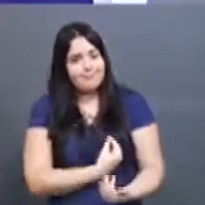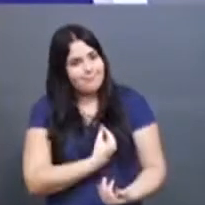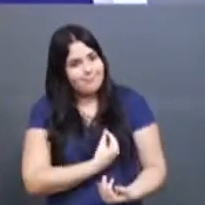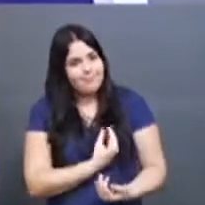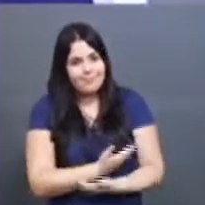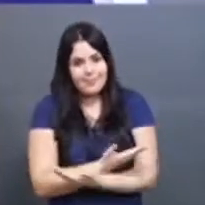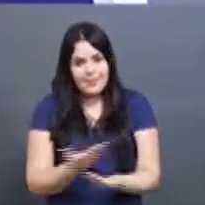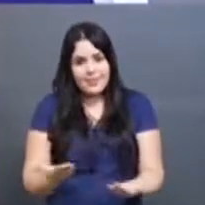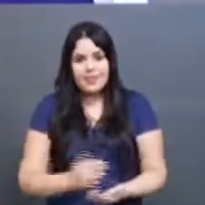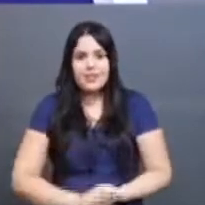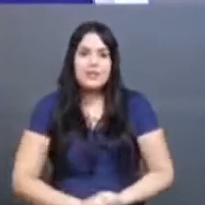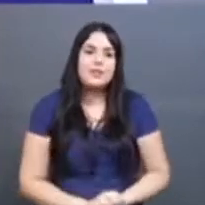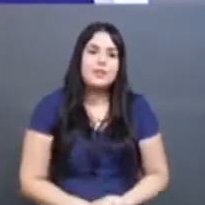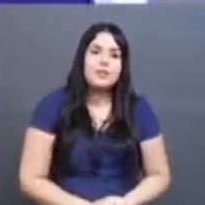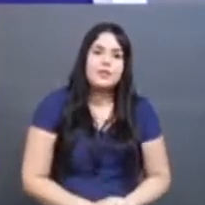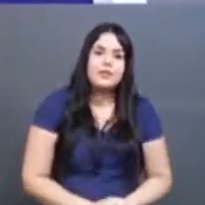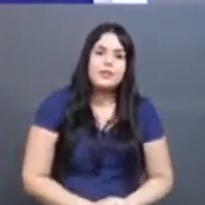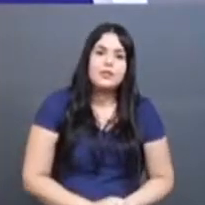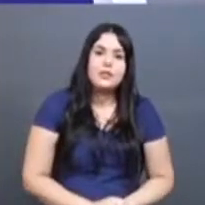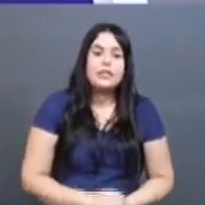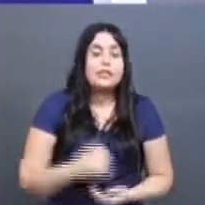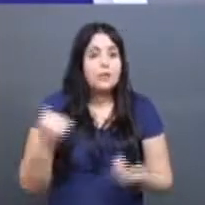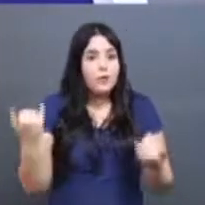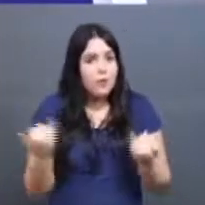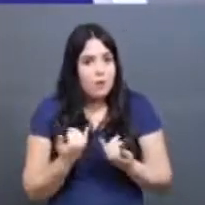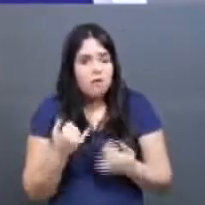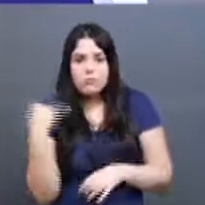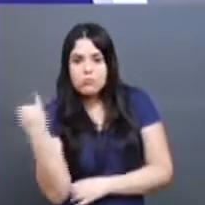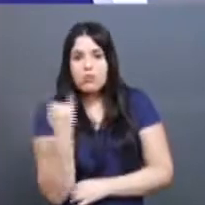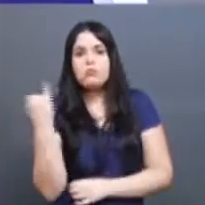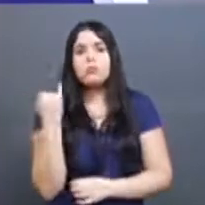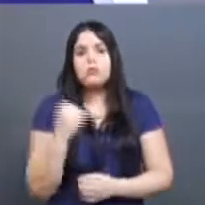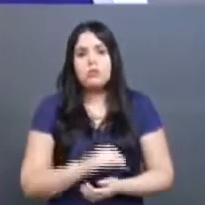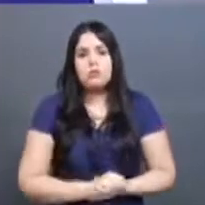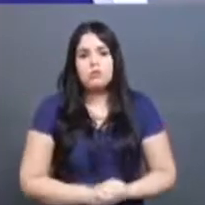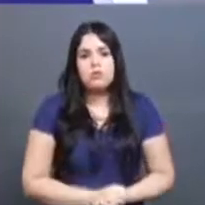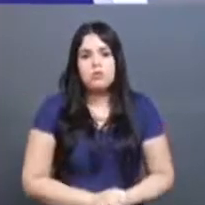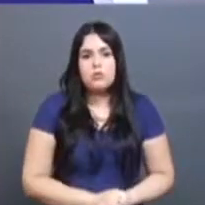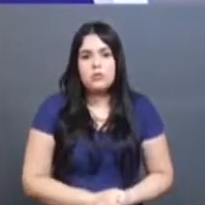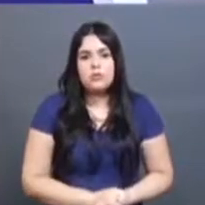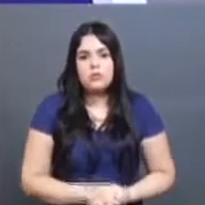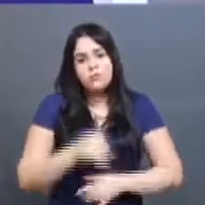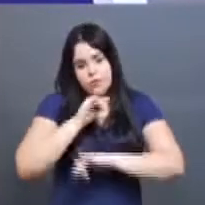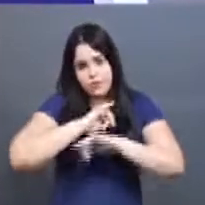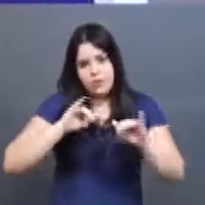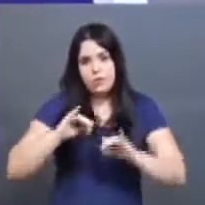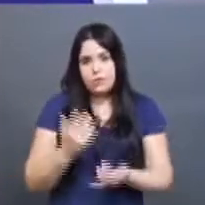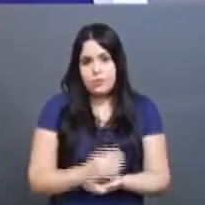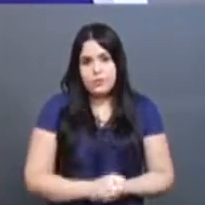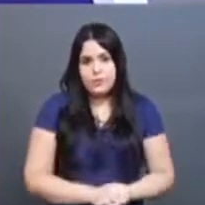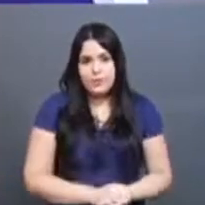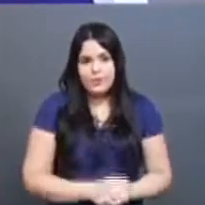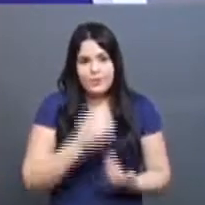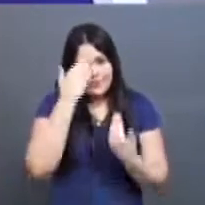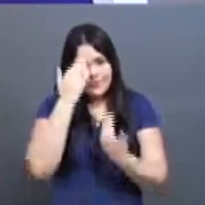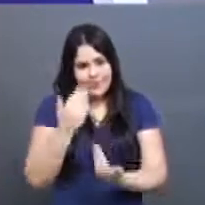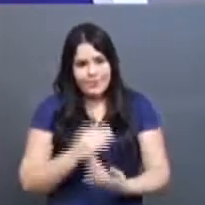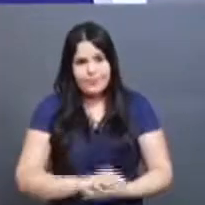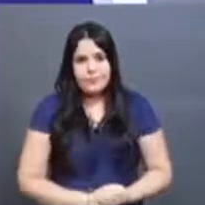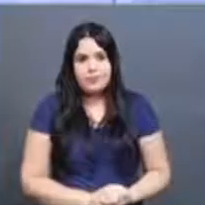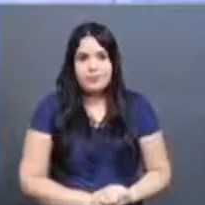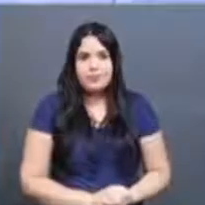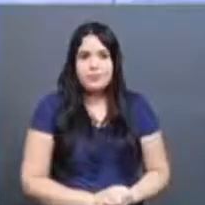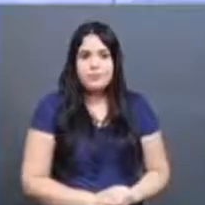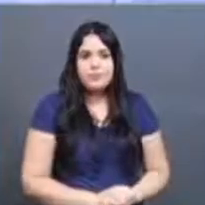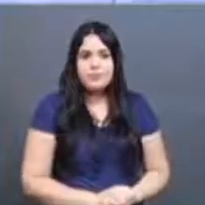de vocês, pelas valiosas informações que vocês transmitiram aos nossos telespectadores. Muito obrigado. Ok, obrigado.